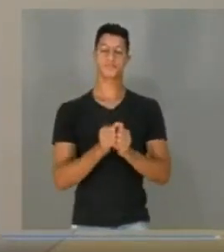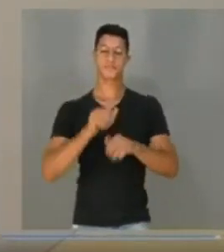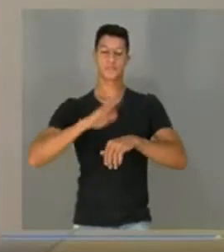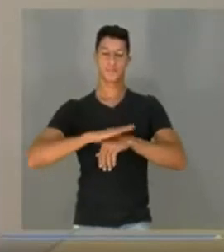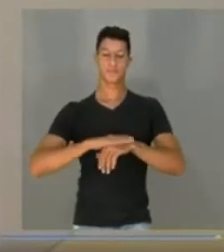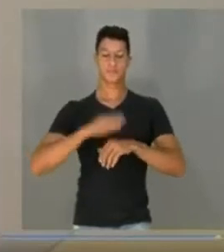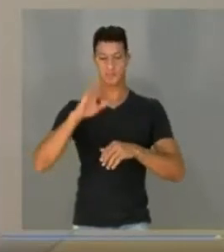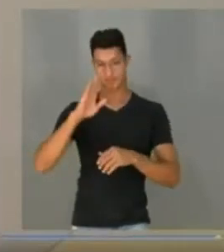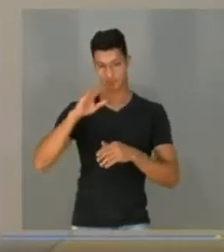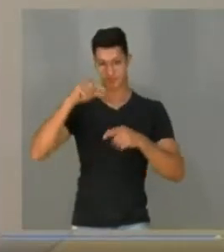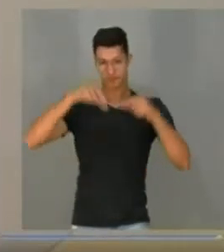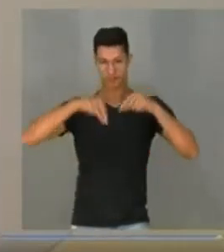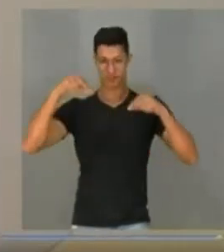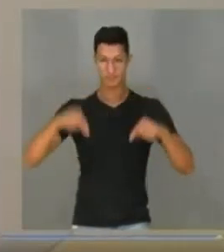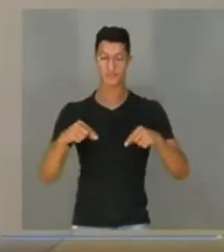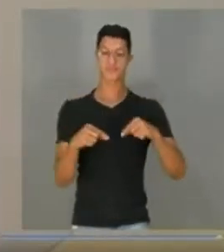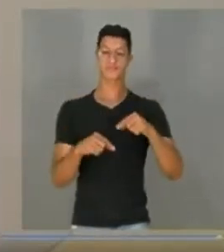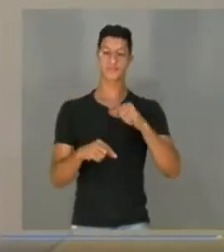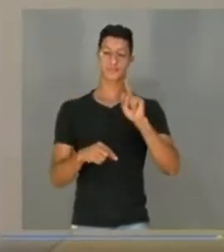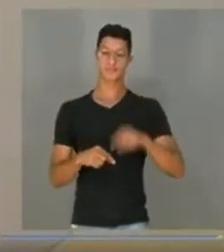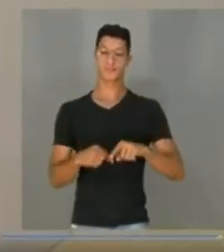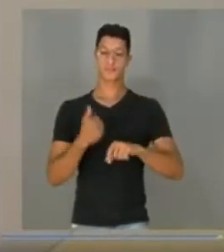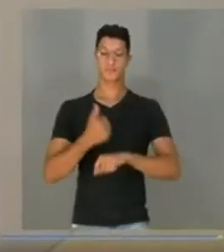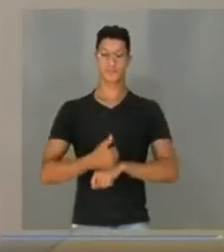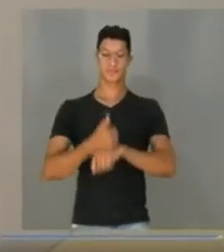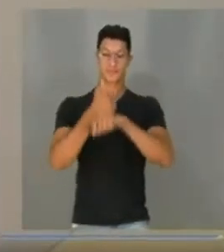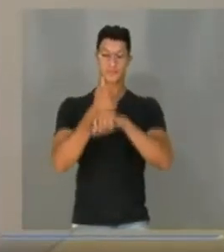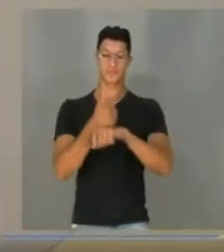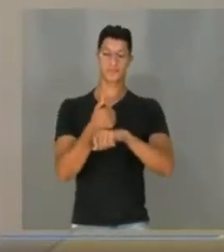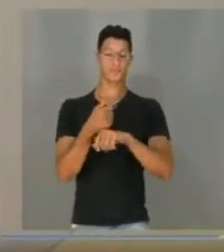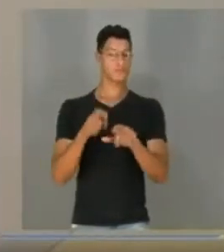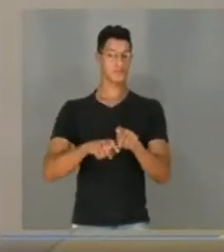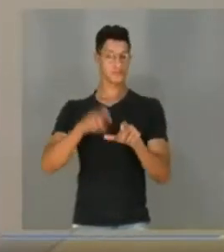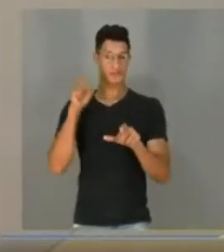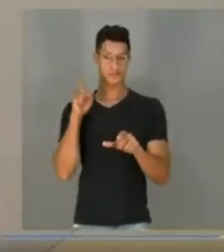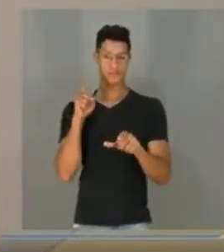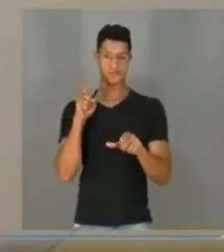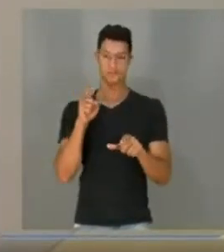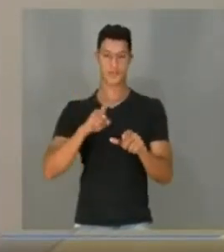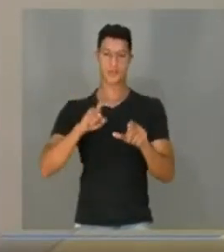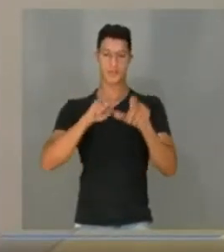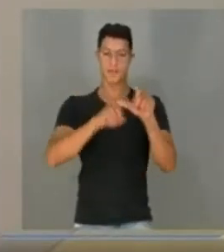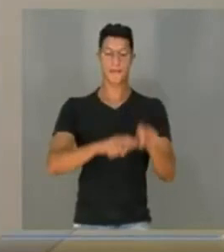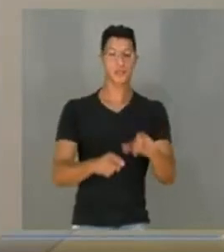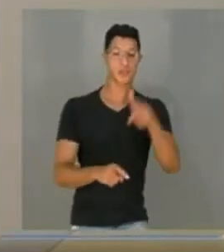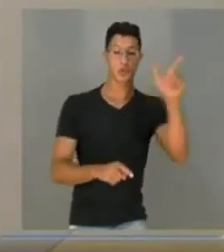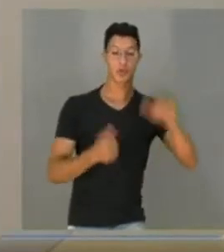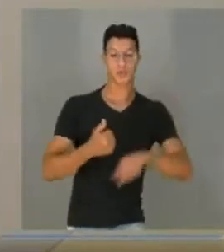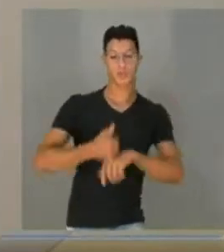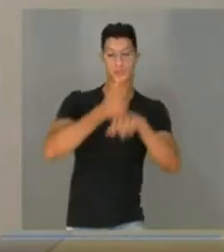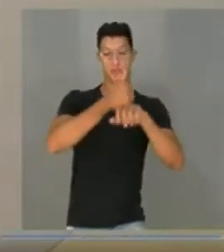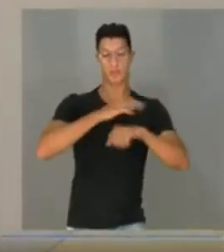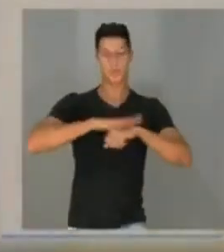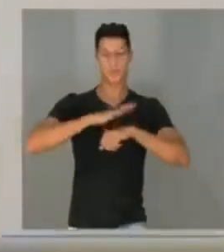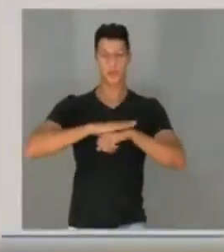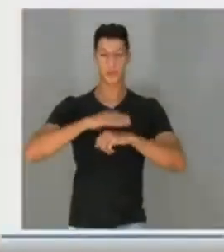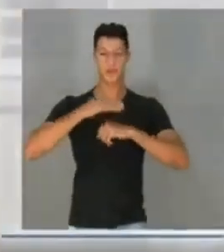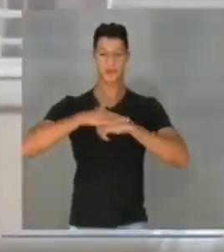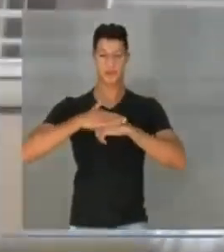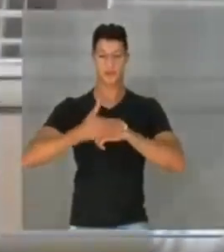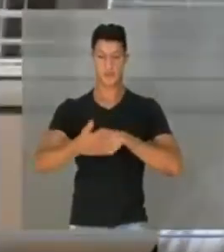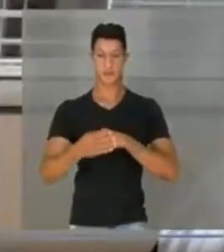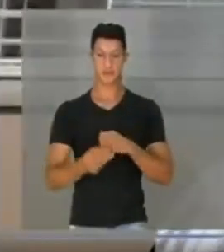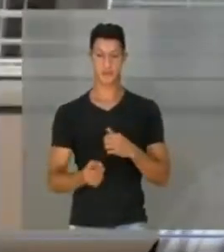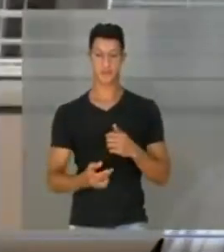acupuntura. E a acupuntura é uma profissão independente, não depende de outras profissões para ser exercida.